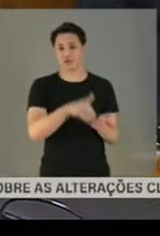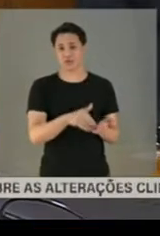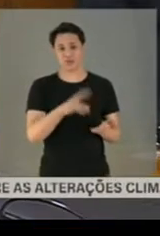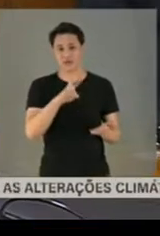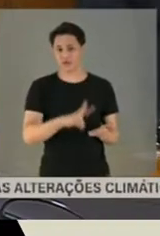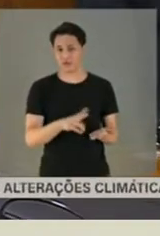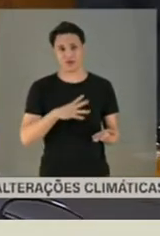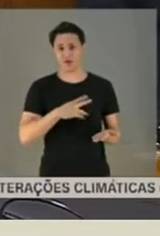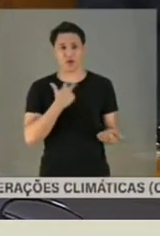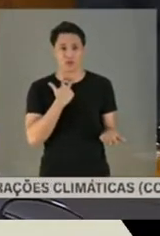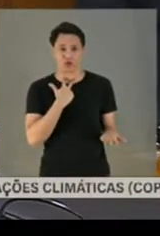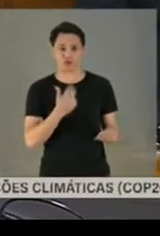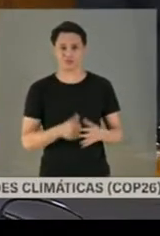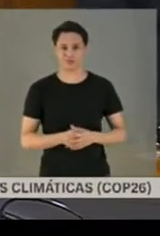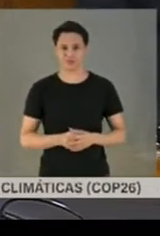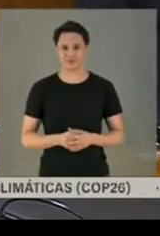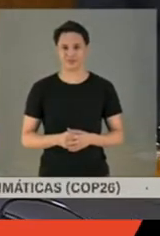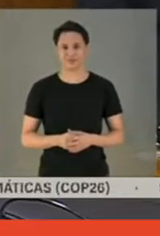acompanhar o enterro.